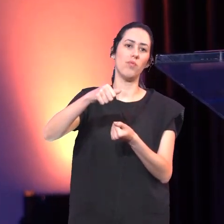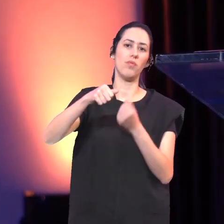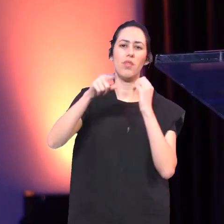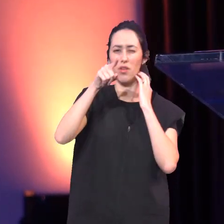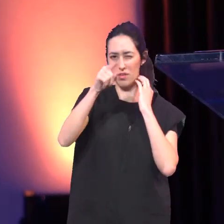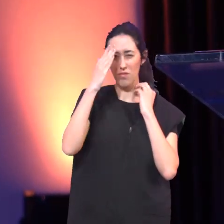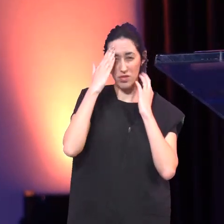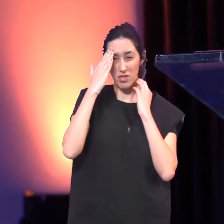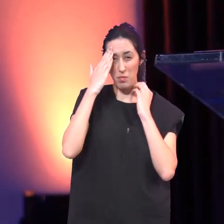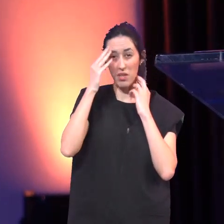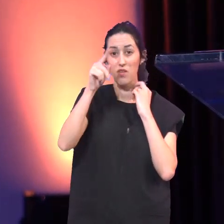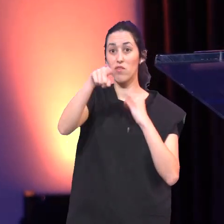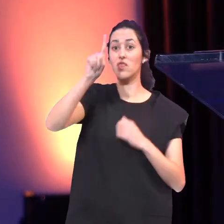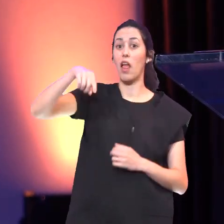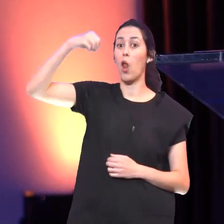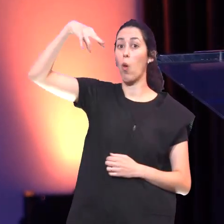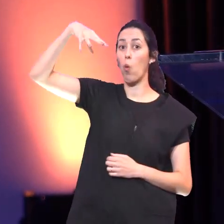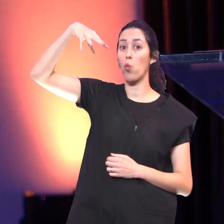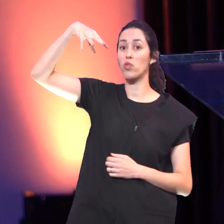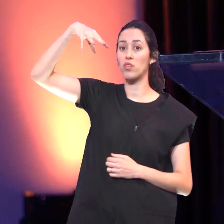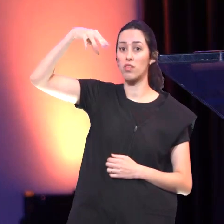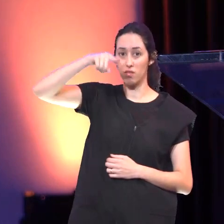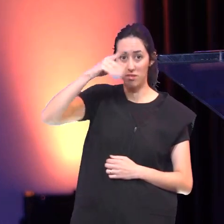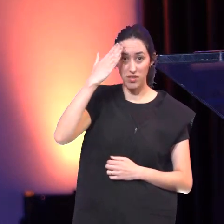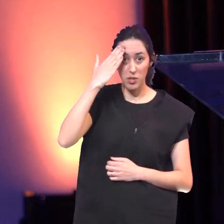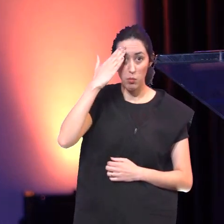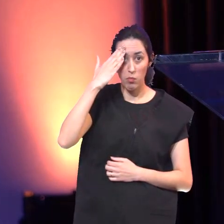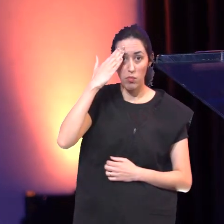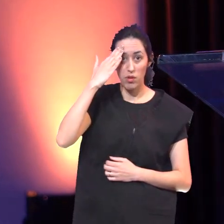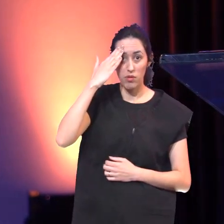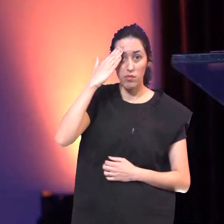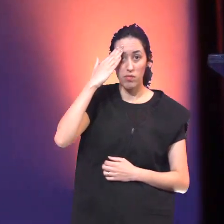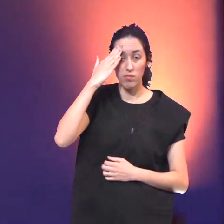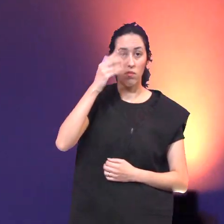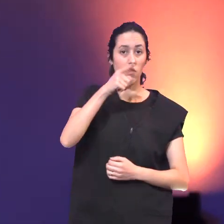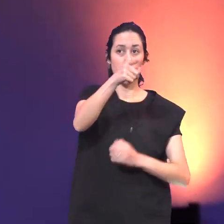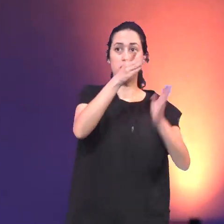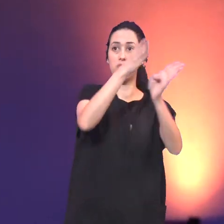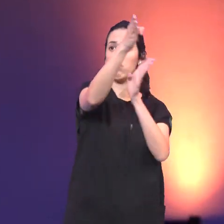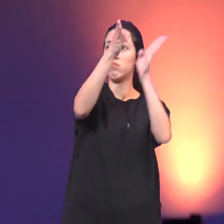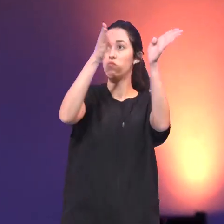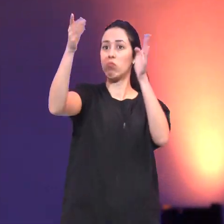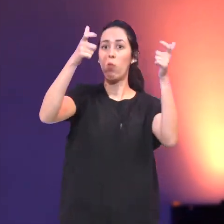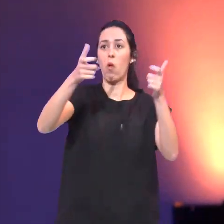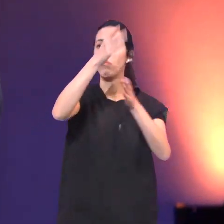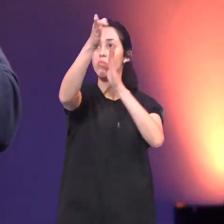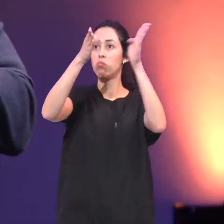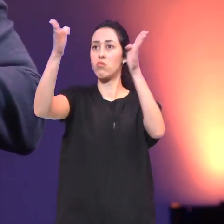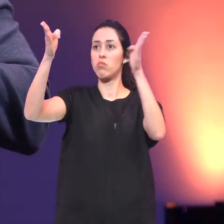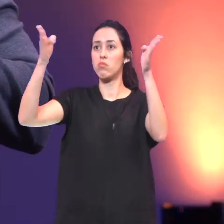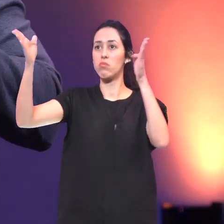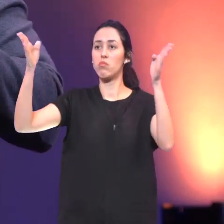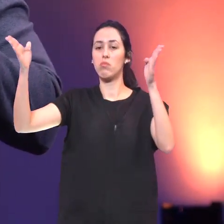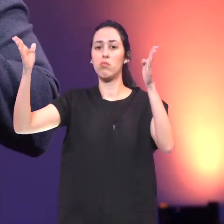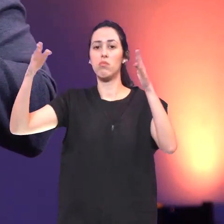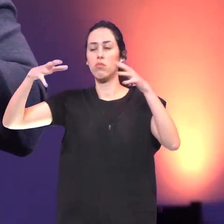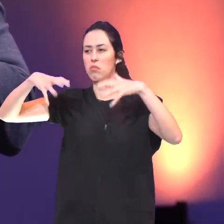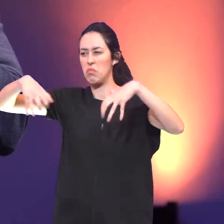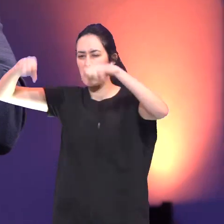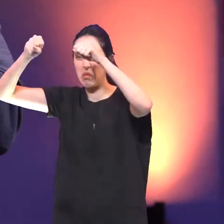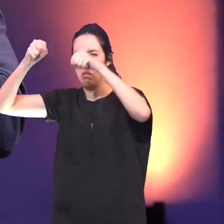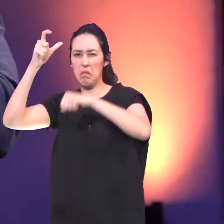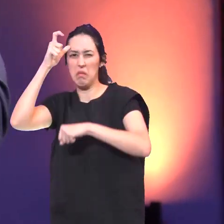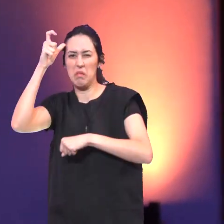sabia Que você É a luz Onde você Chega As trevas Precisam Recuar